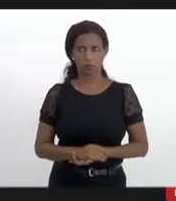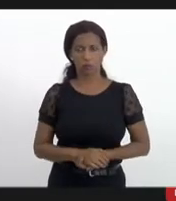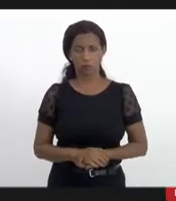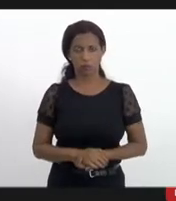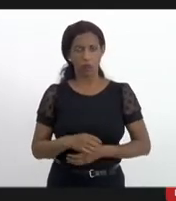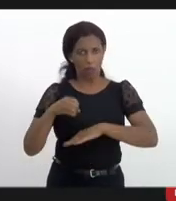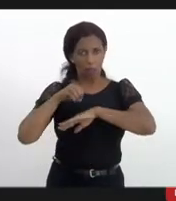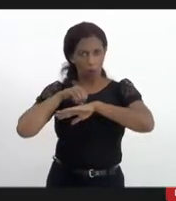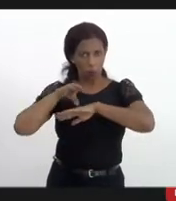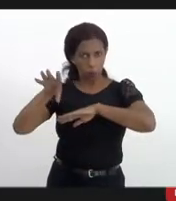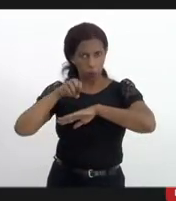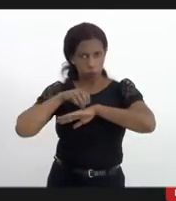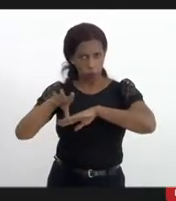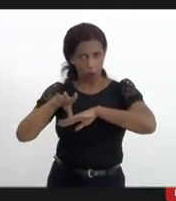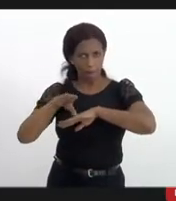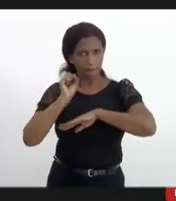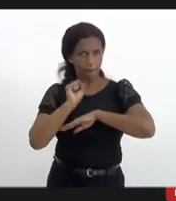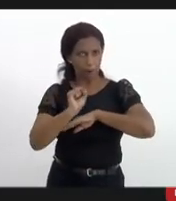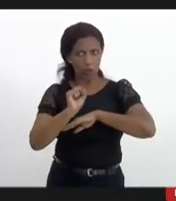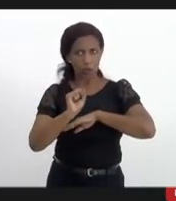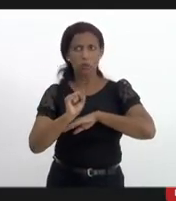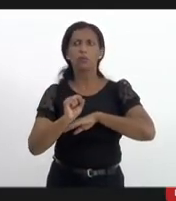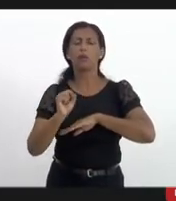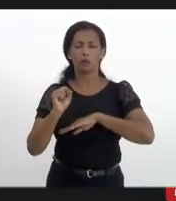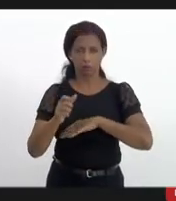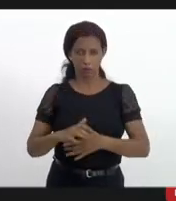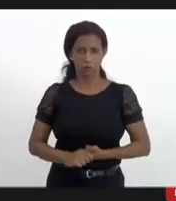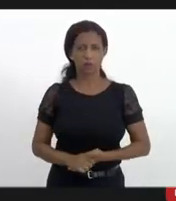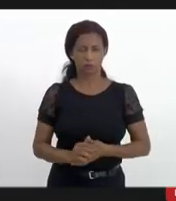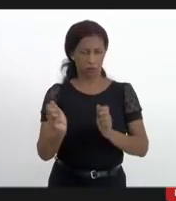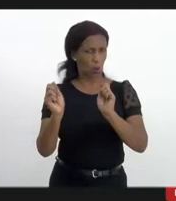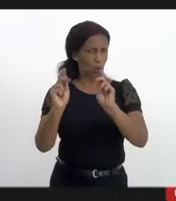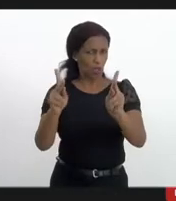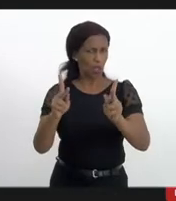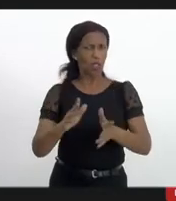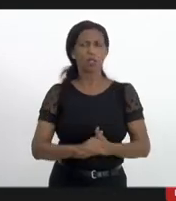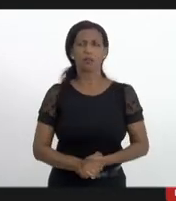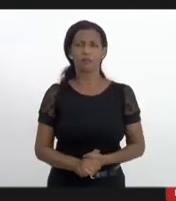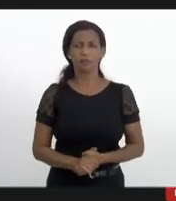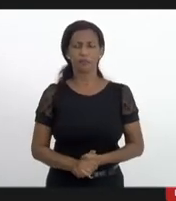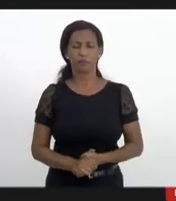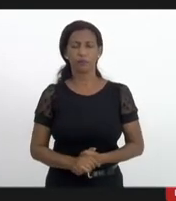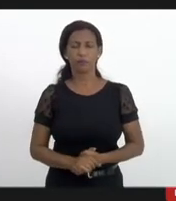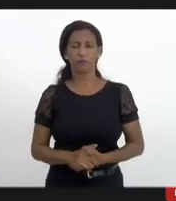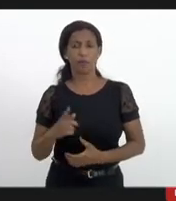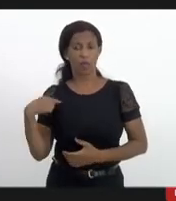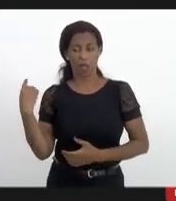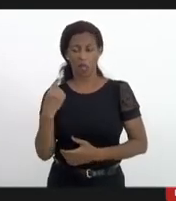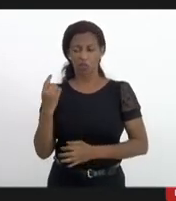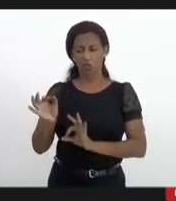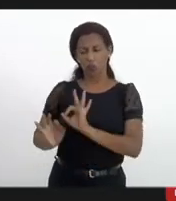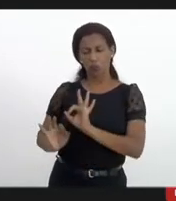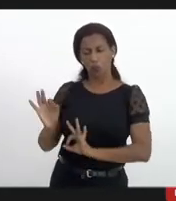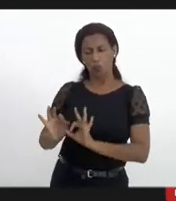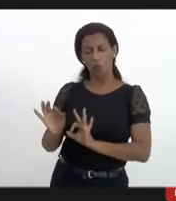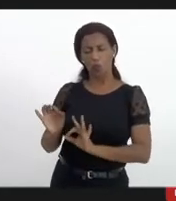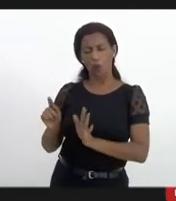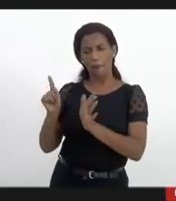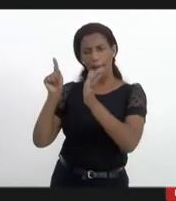claro só passa a chegar porque para a gente Dani a gente formulou algumas